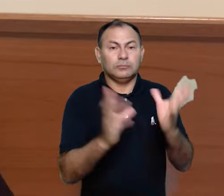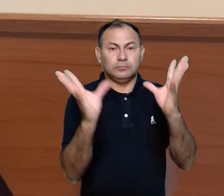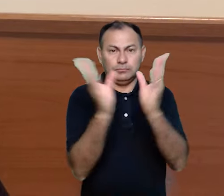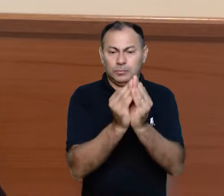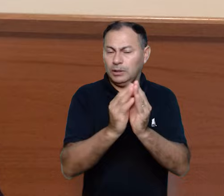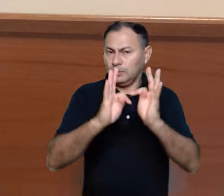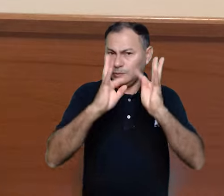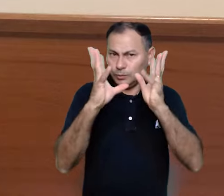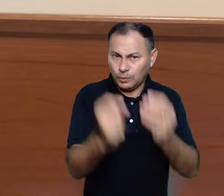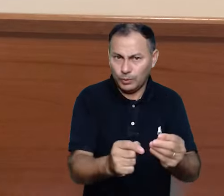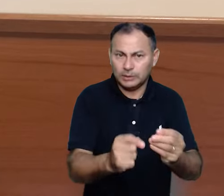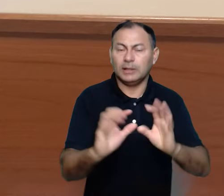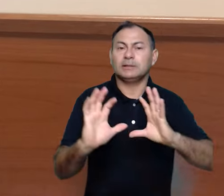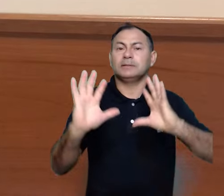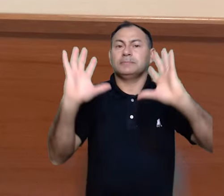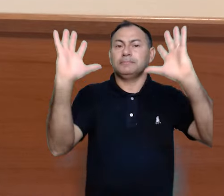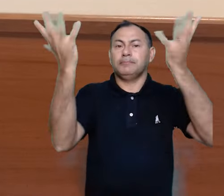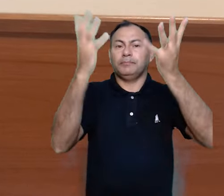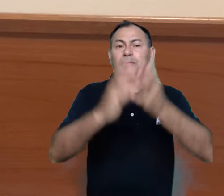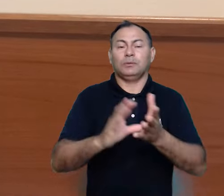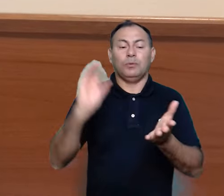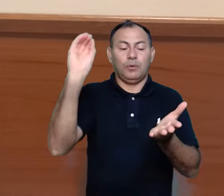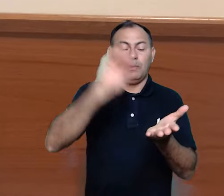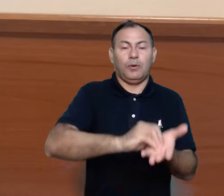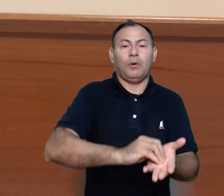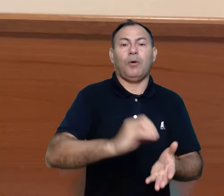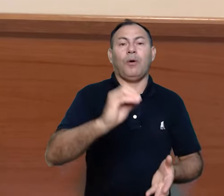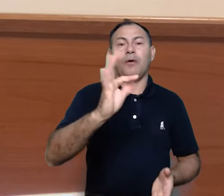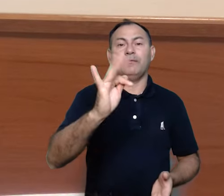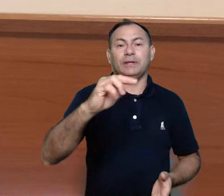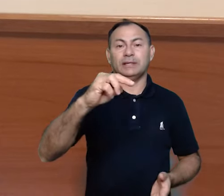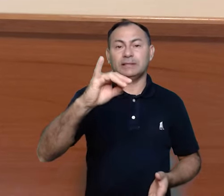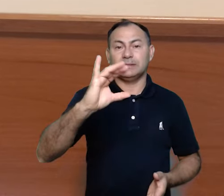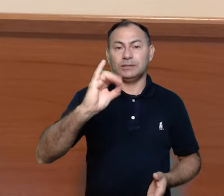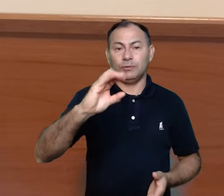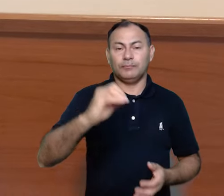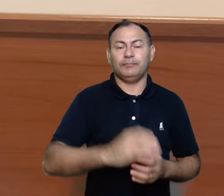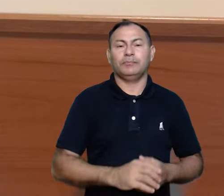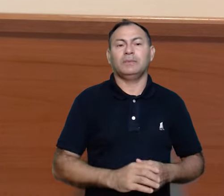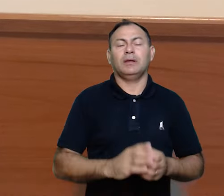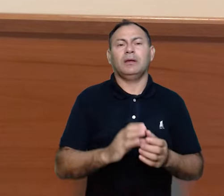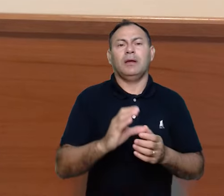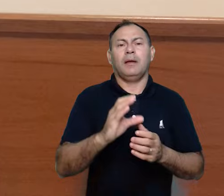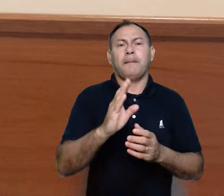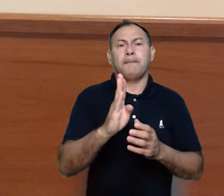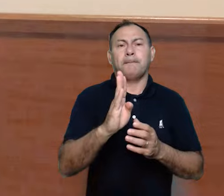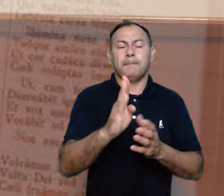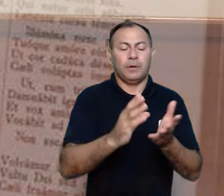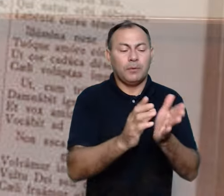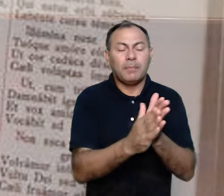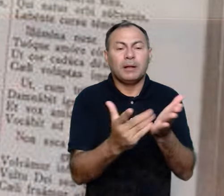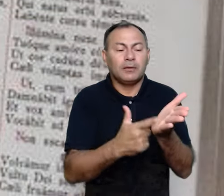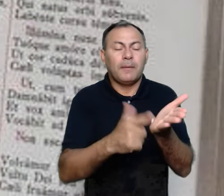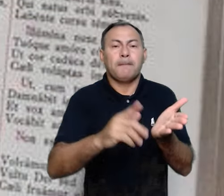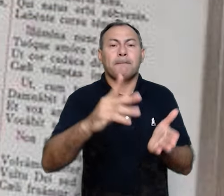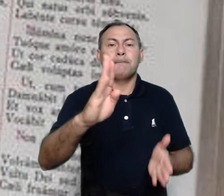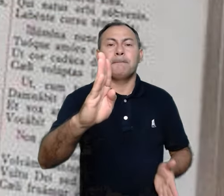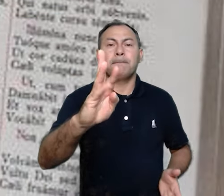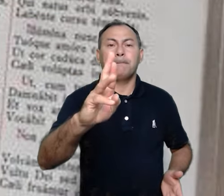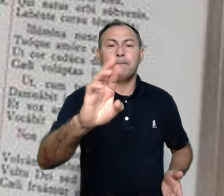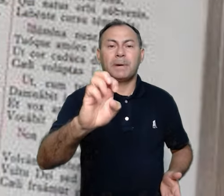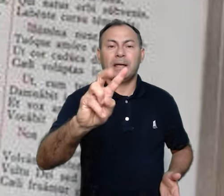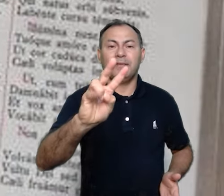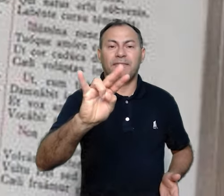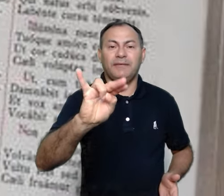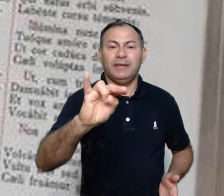resumiria toda a celebração do ofício, chamado de breviário, cujo